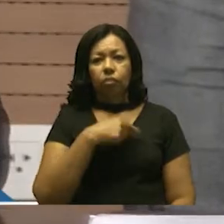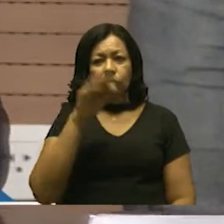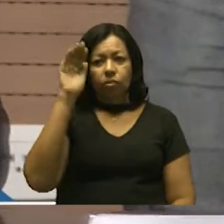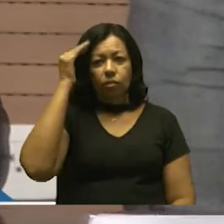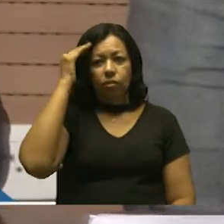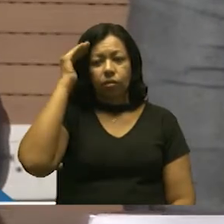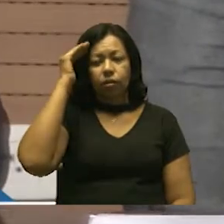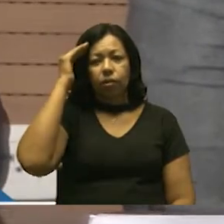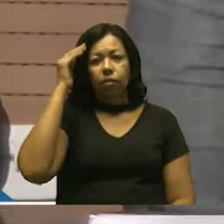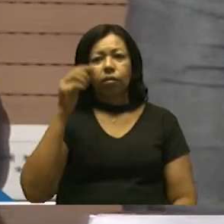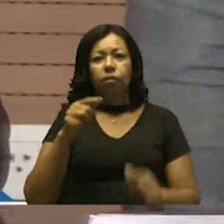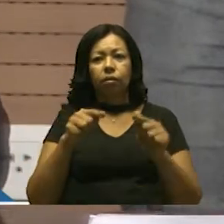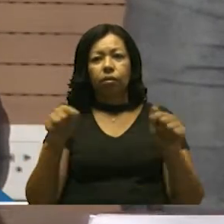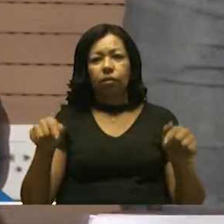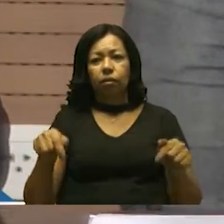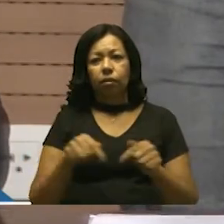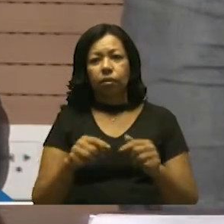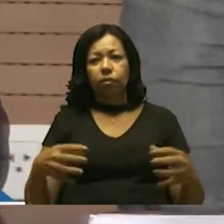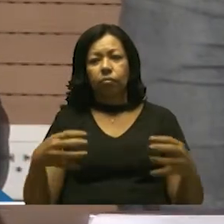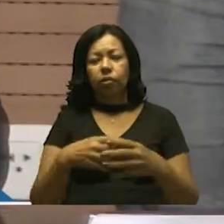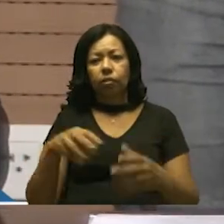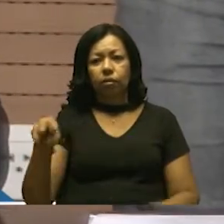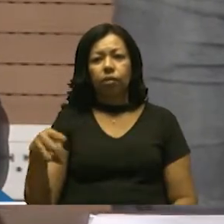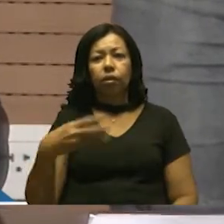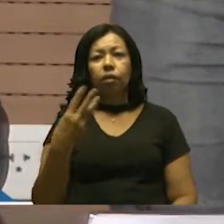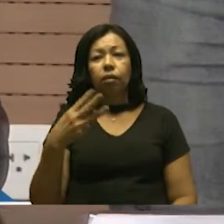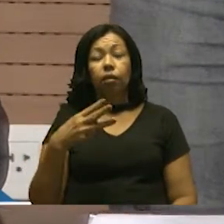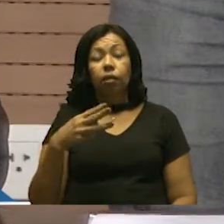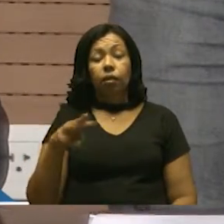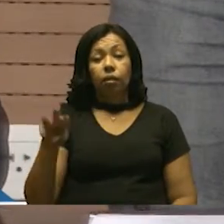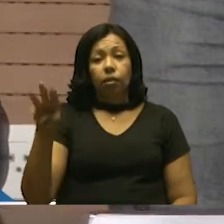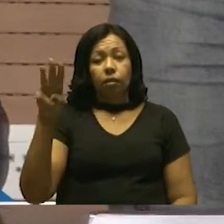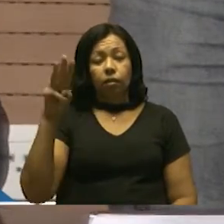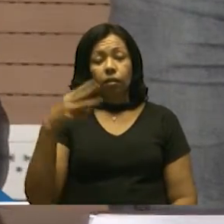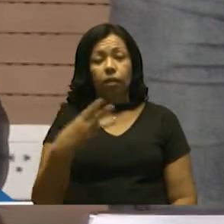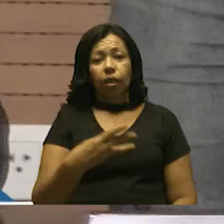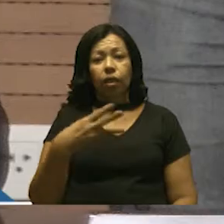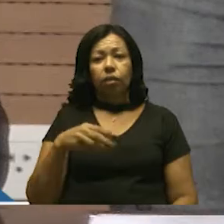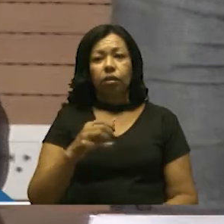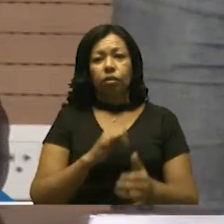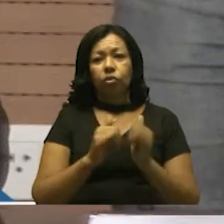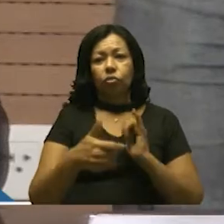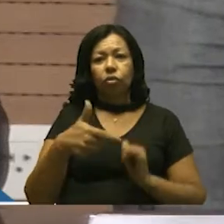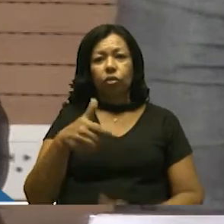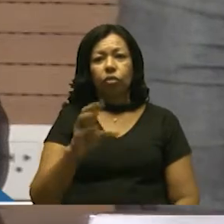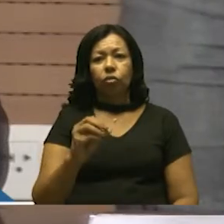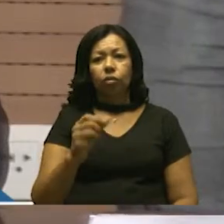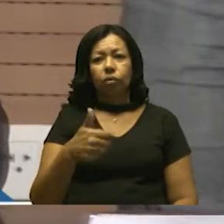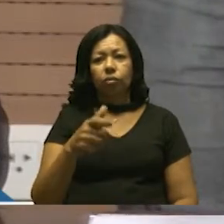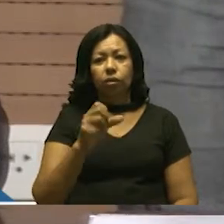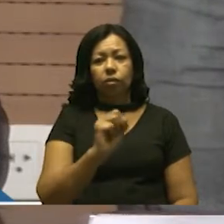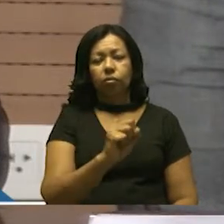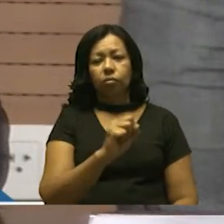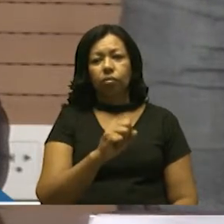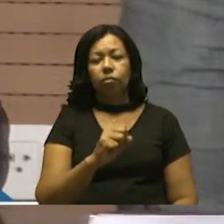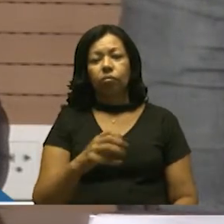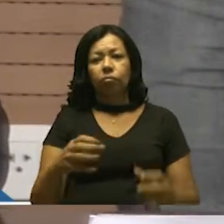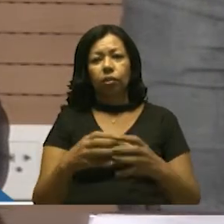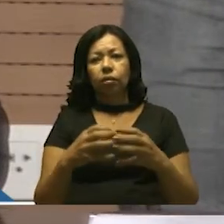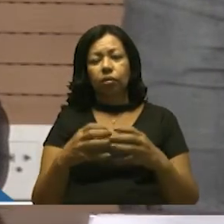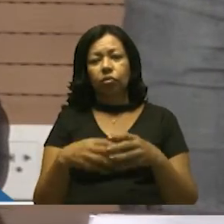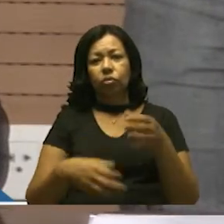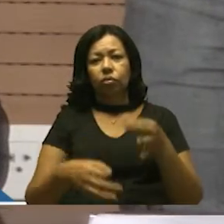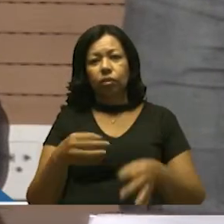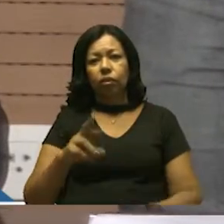nosso parecer. Sala das Comissões, 3 de julho de 2018. Comissão de Justiça e Redação. Rafael de Souza